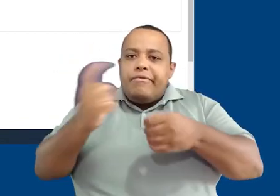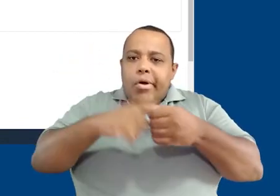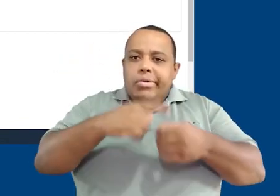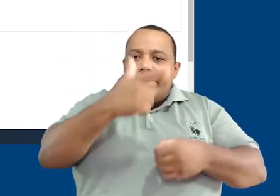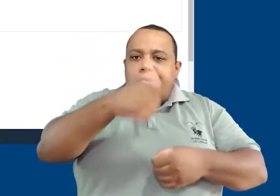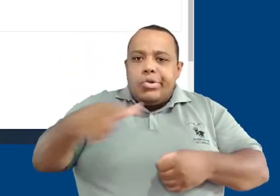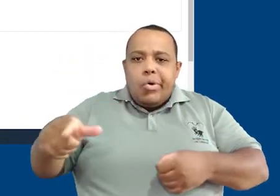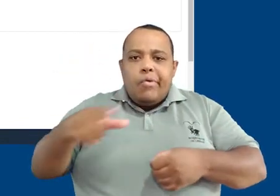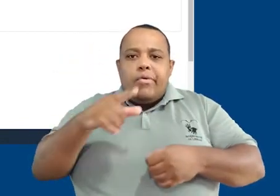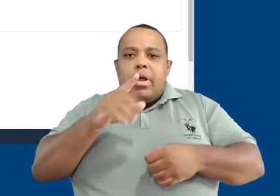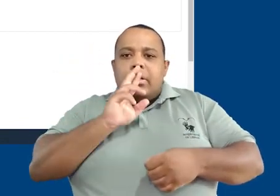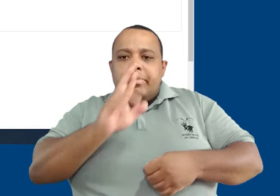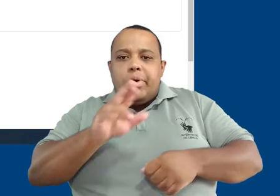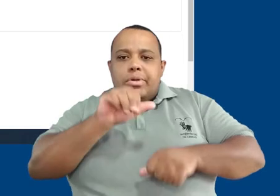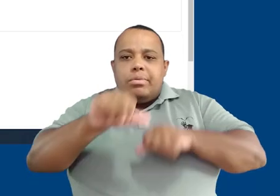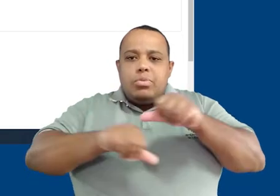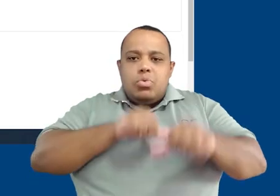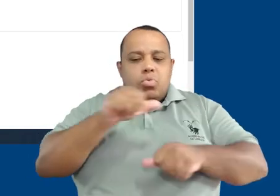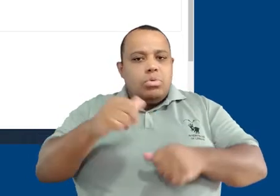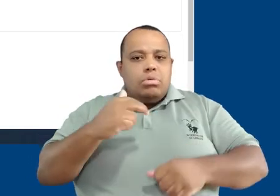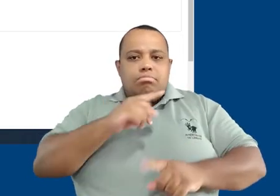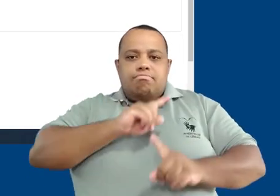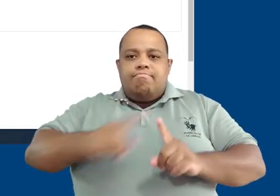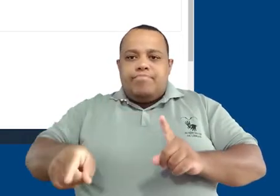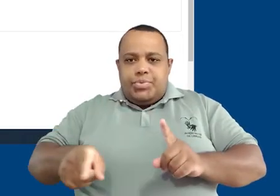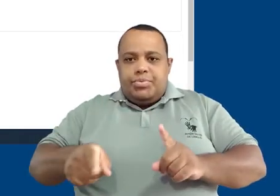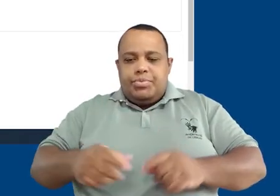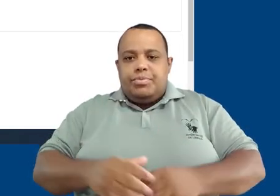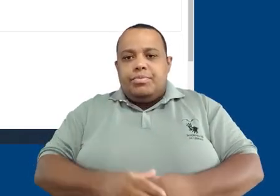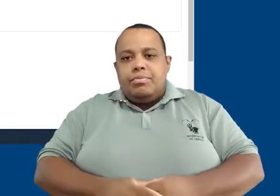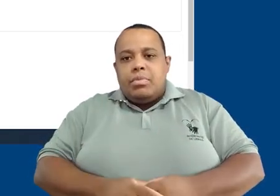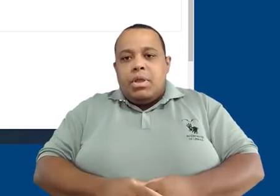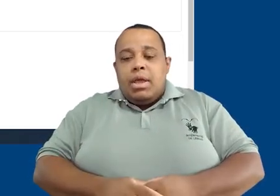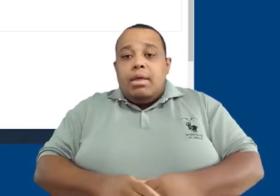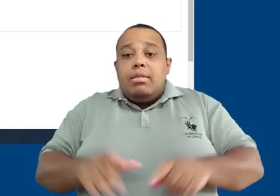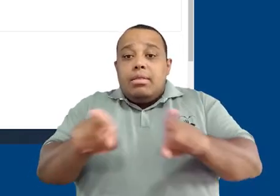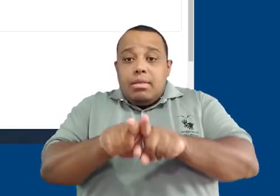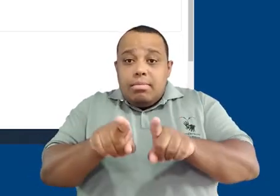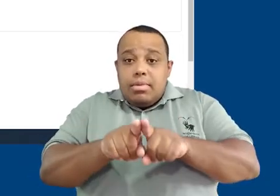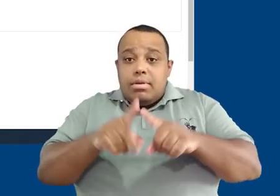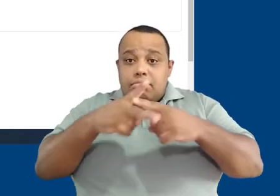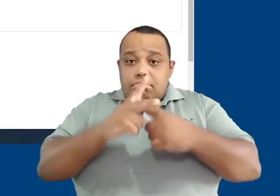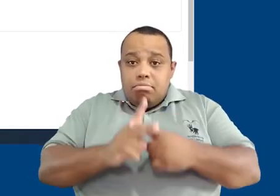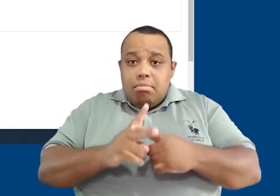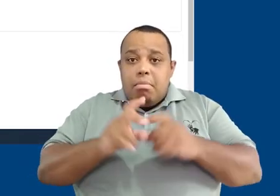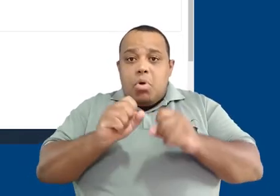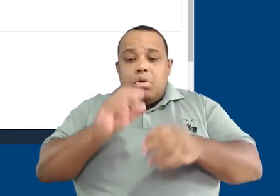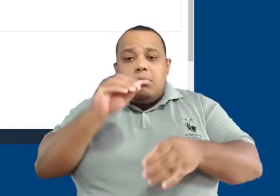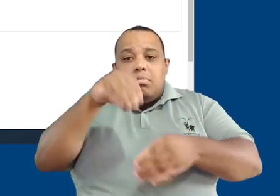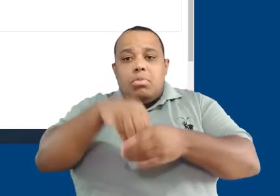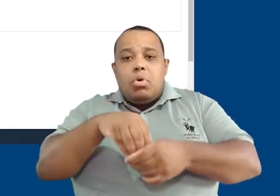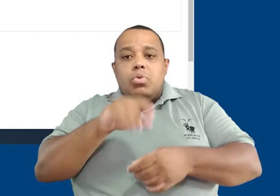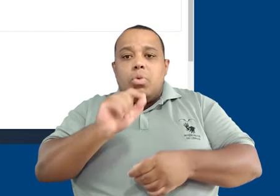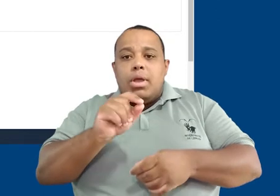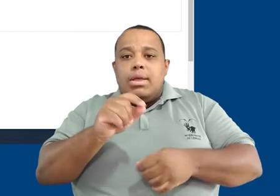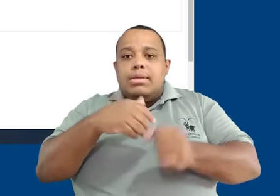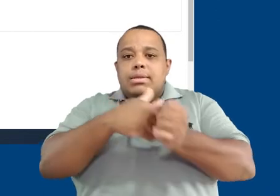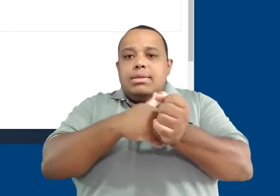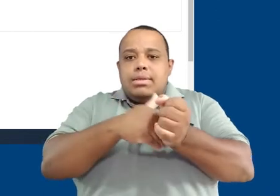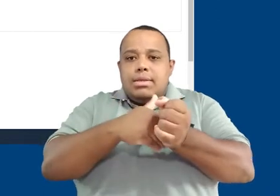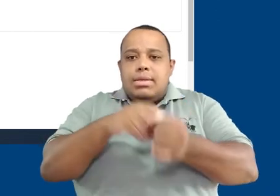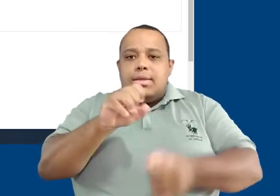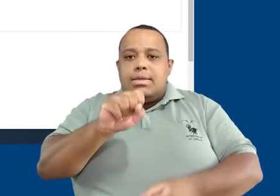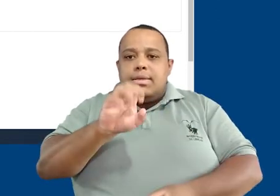poderíamos ter acesso a restrições, como a imposição de uma senha para que fosse feito o acesso ao questionário,